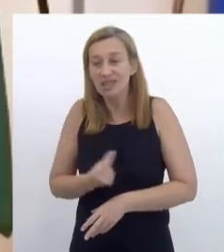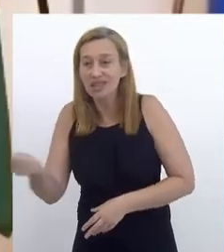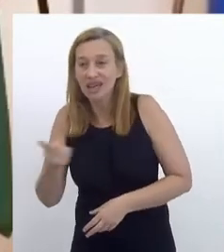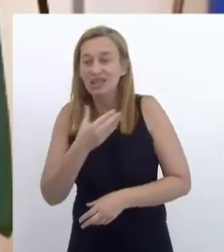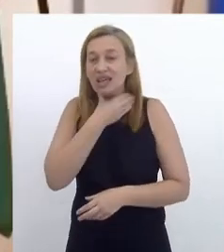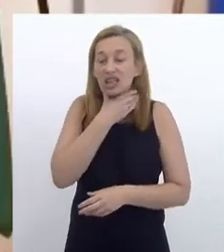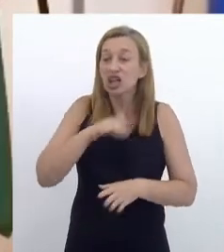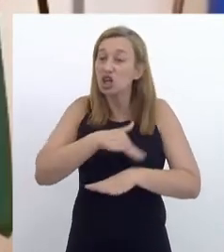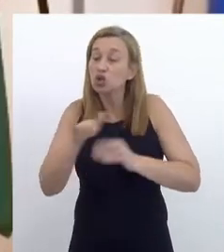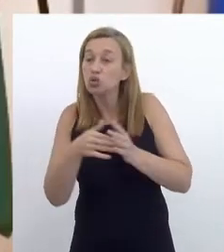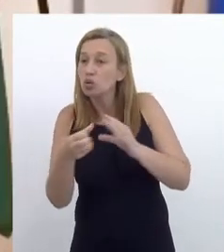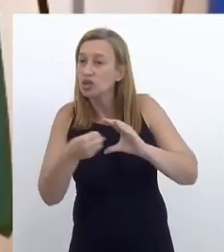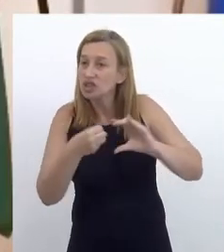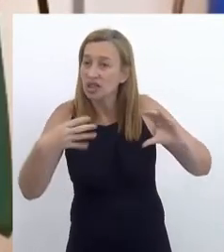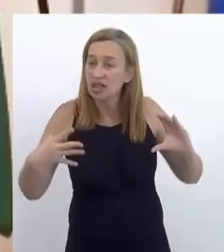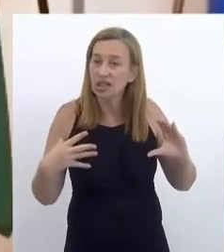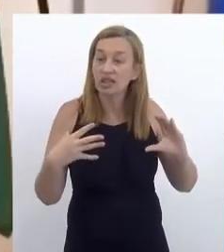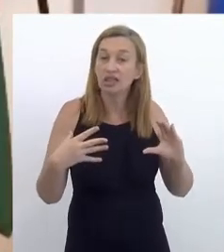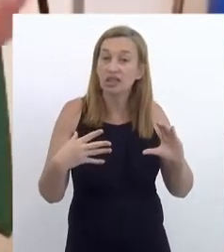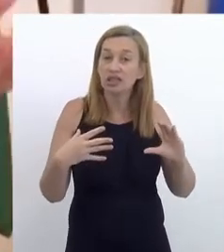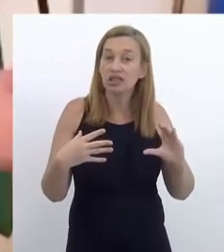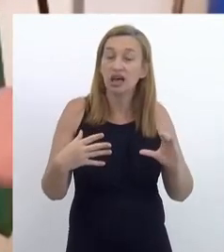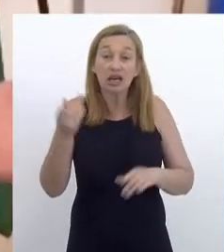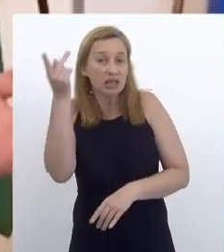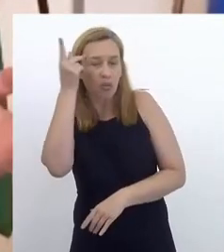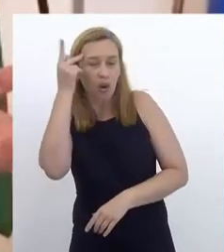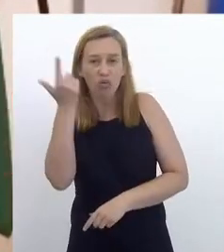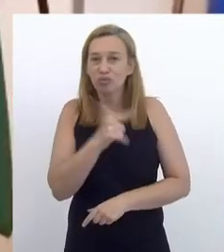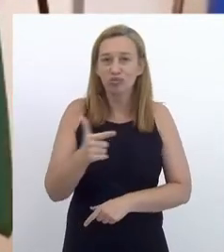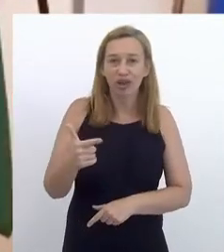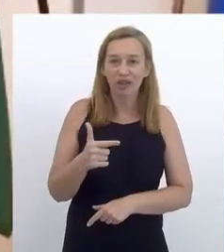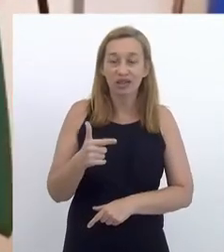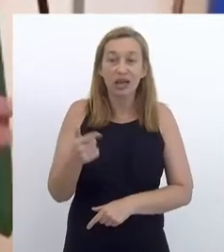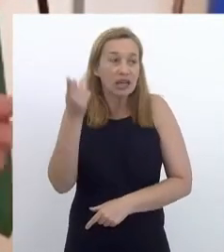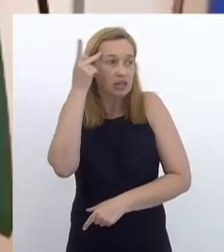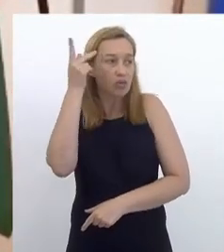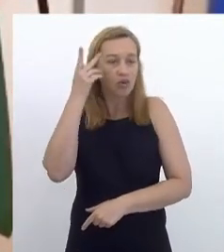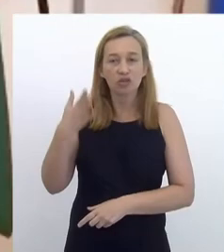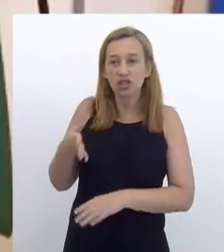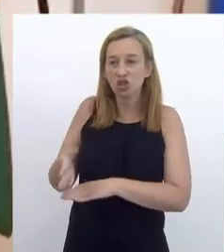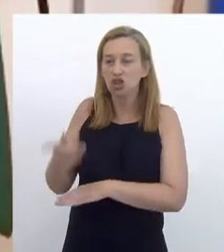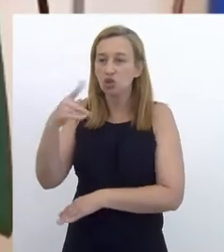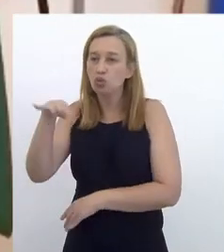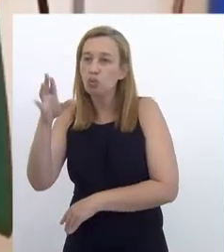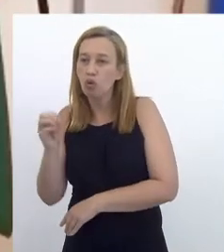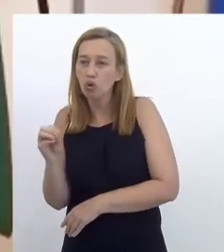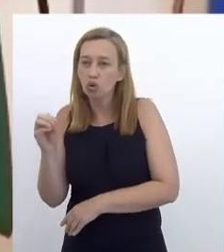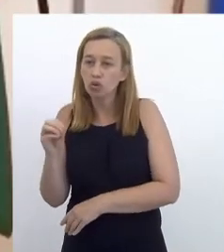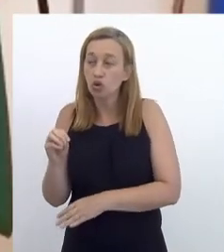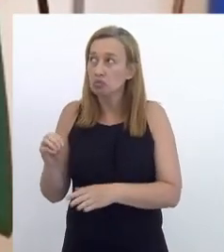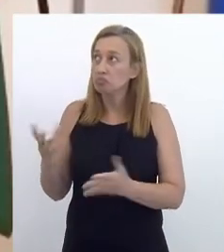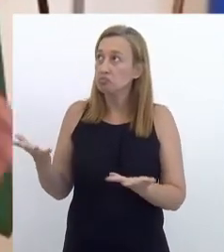E todas as características São Paulo não tem, porque em São Paulo você chega em um porto